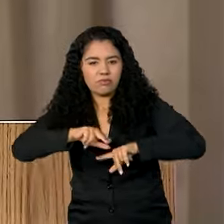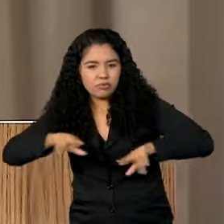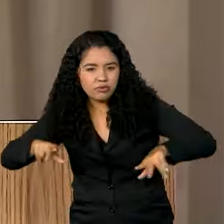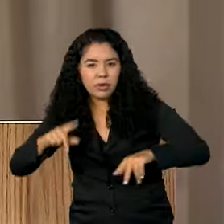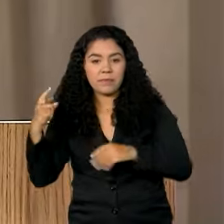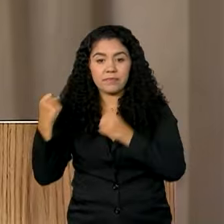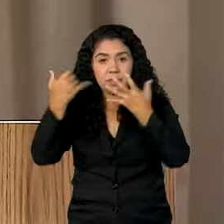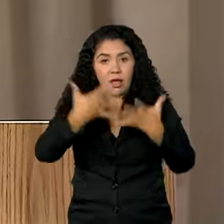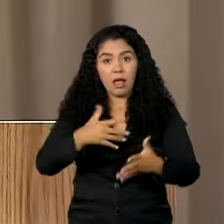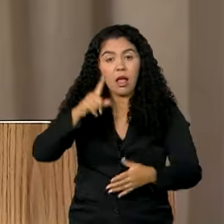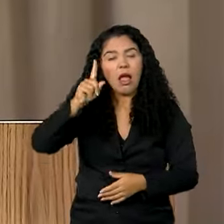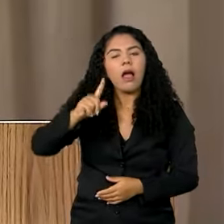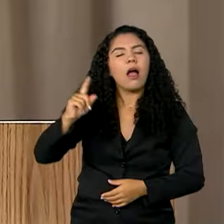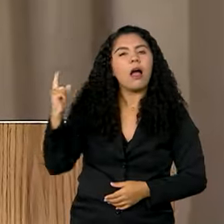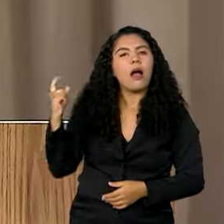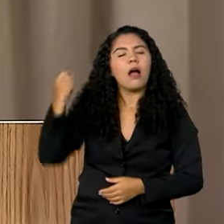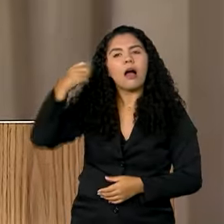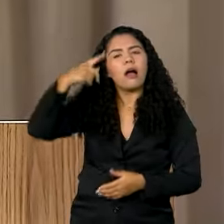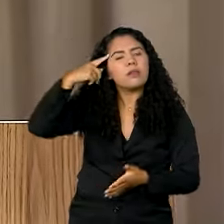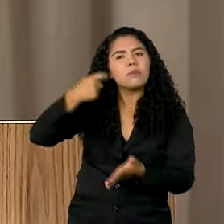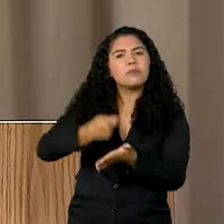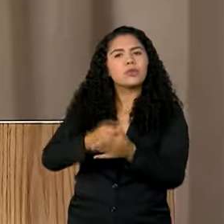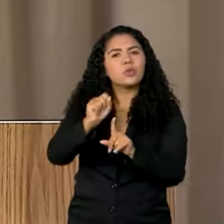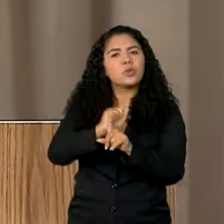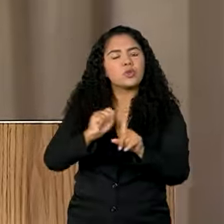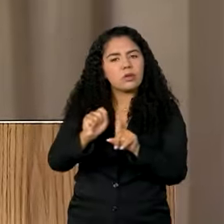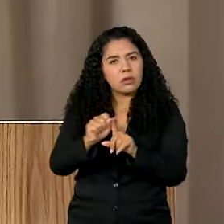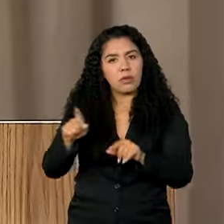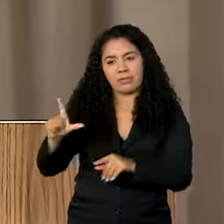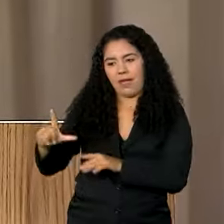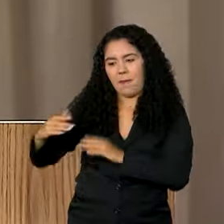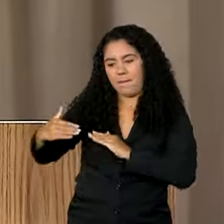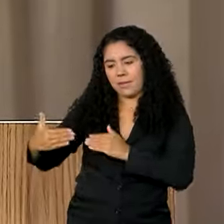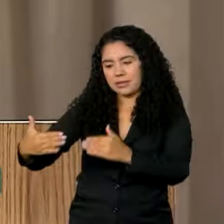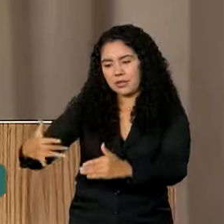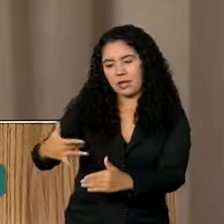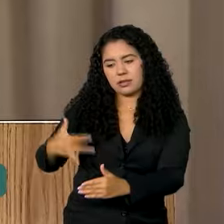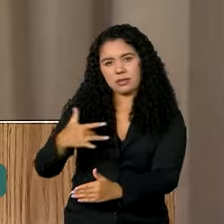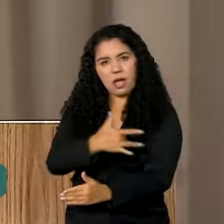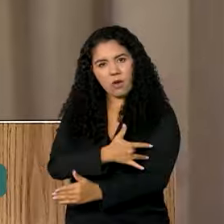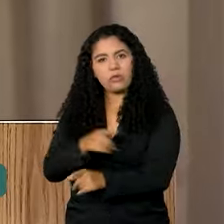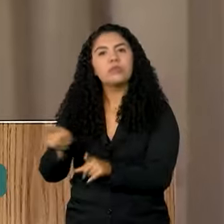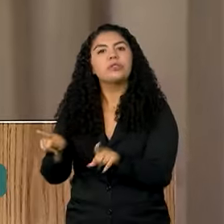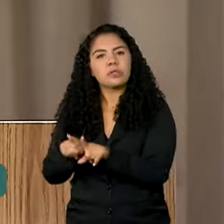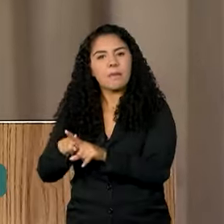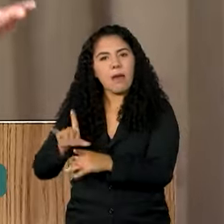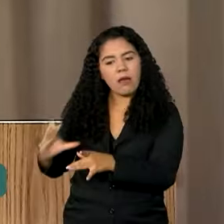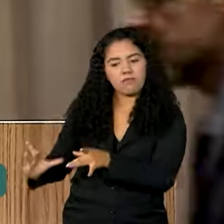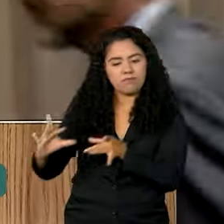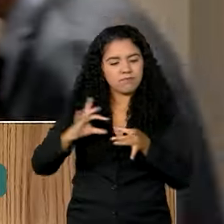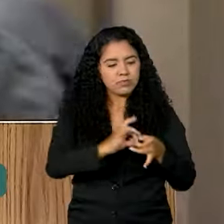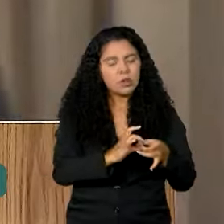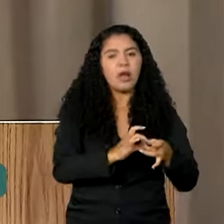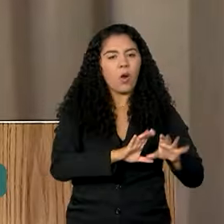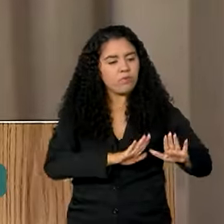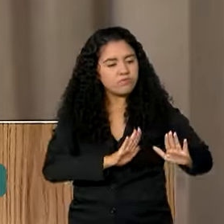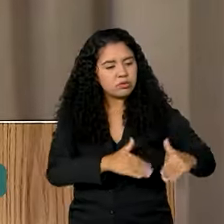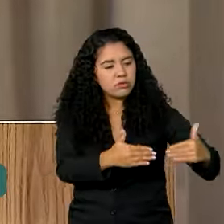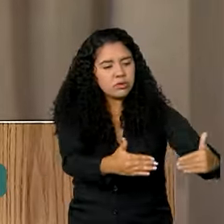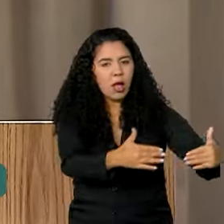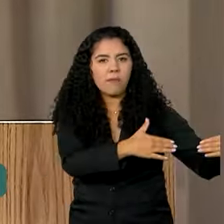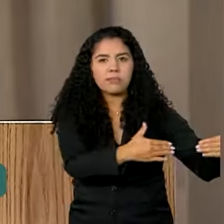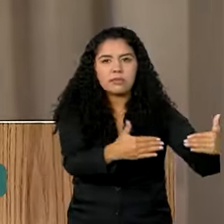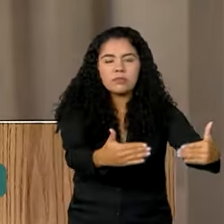determinação social, trazer não apenas o Ministério da Saúde, mas vários outros ministérios para uma ação sobre os